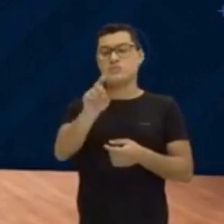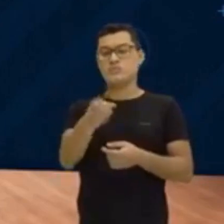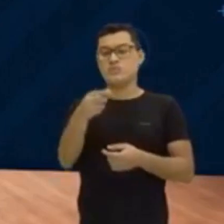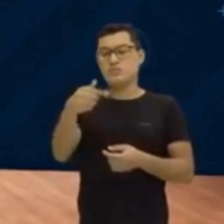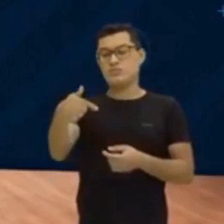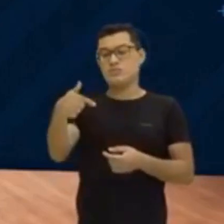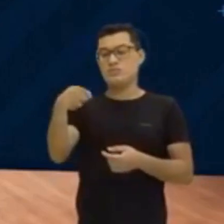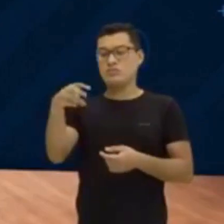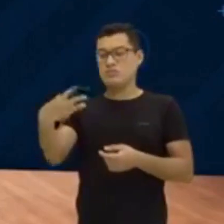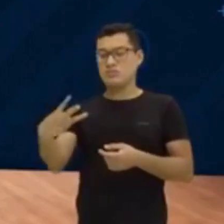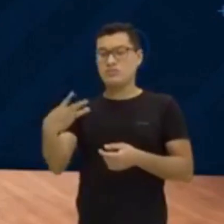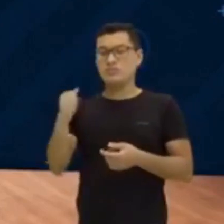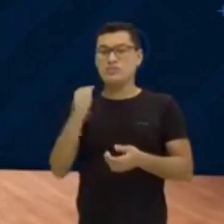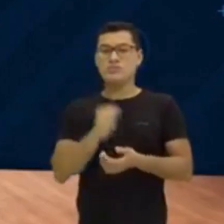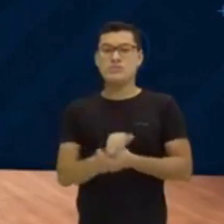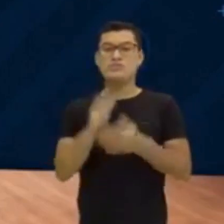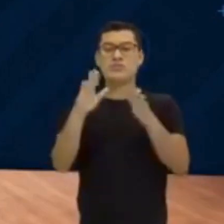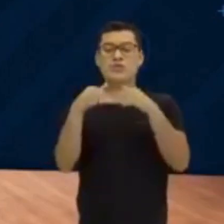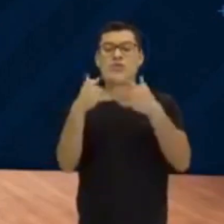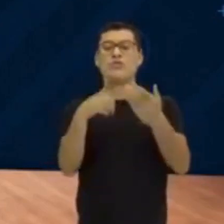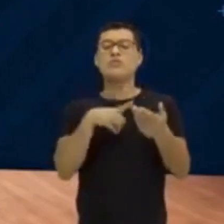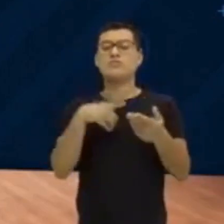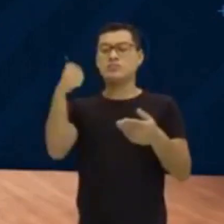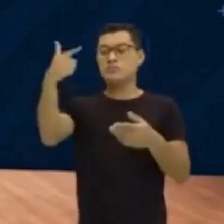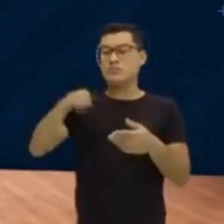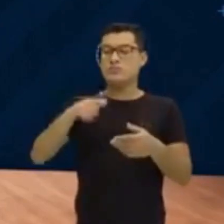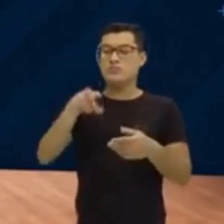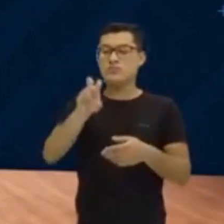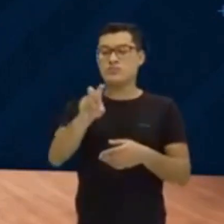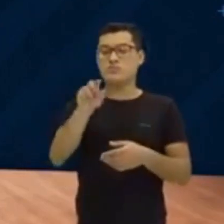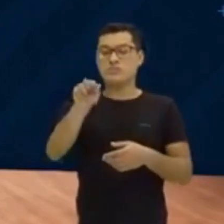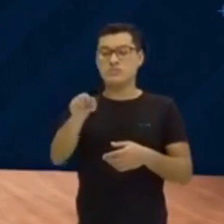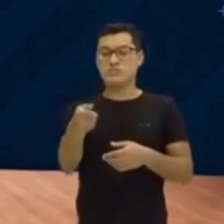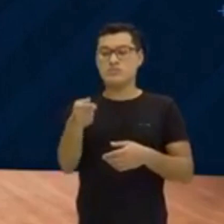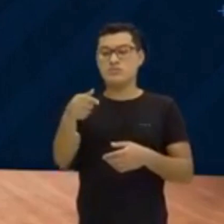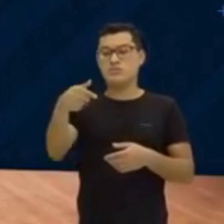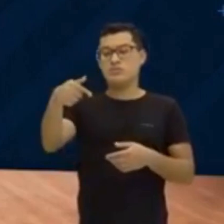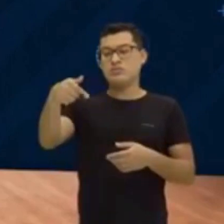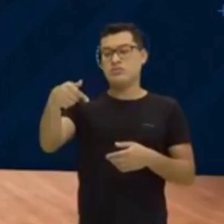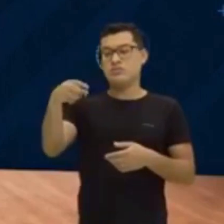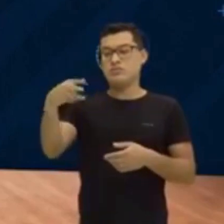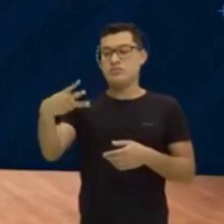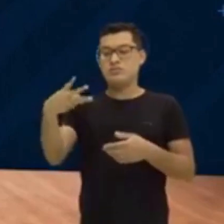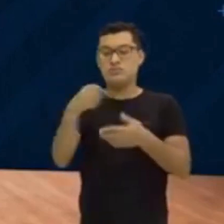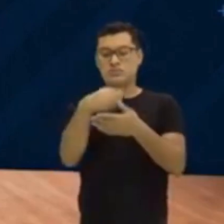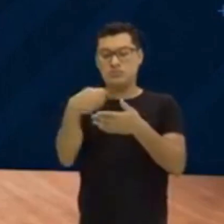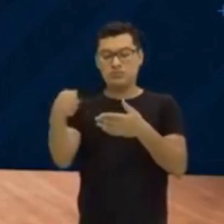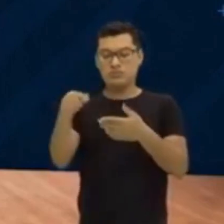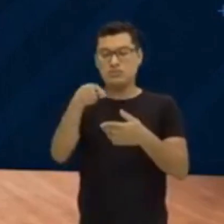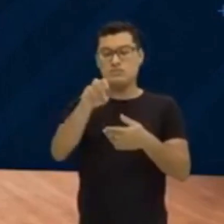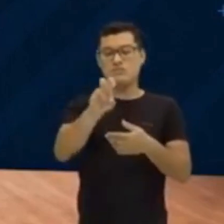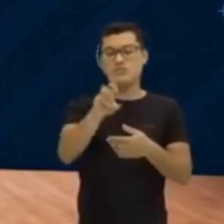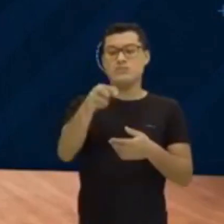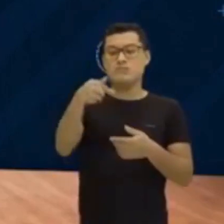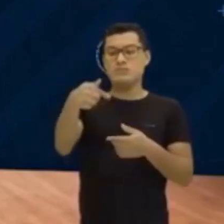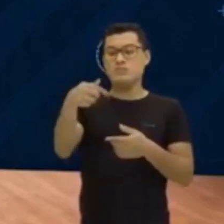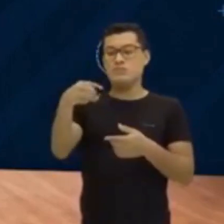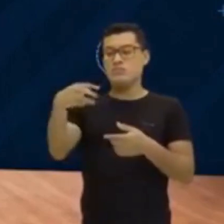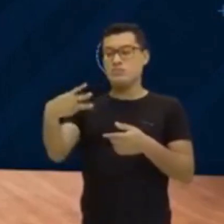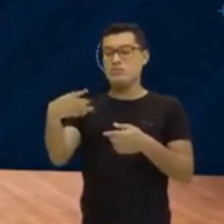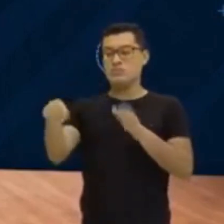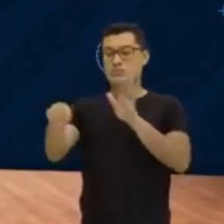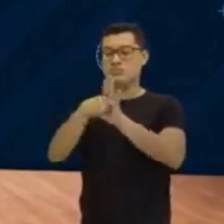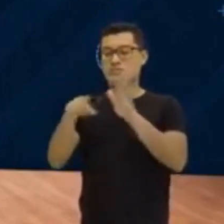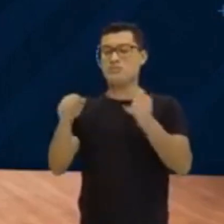73, 73. Então, quando der a primeira repetição, 5,73, escreve. 5,73, menos